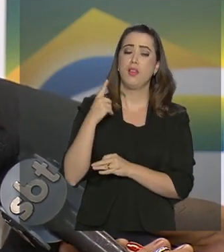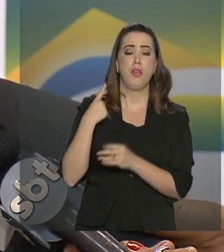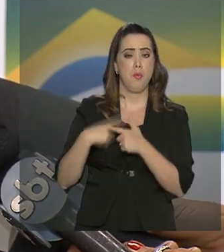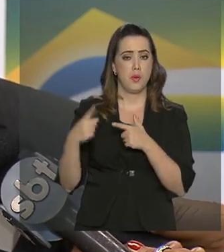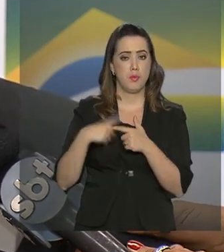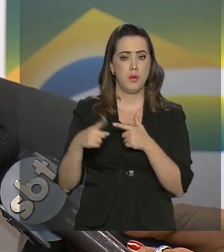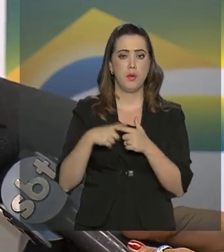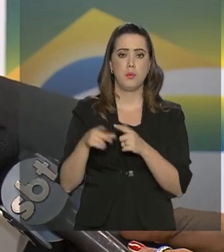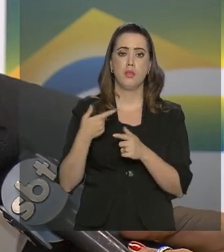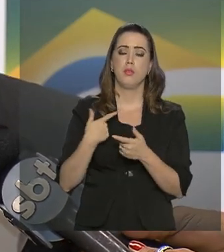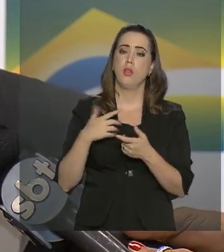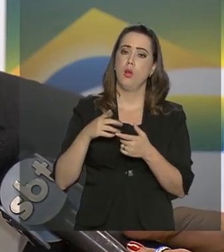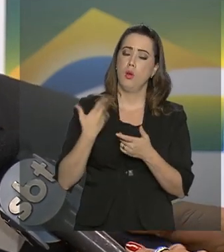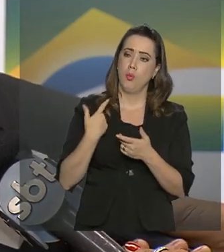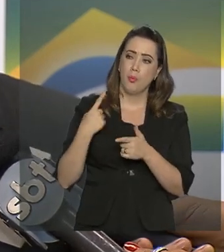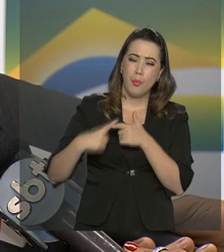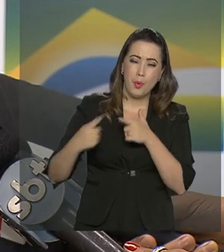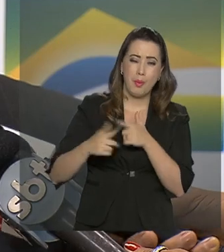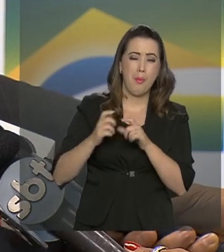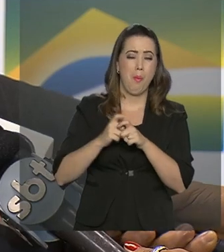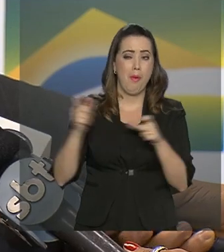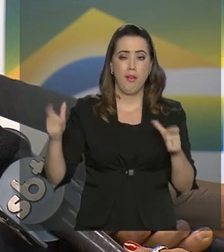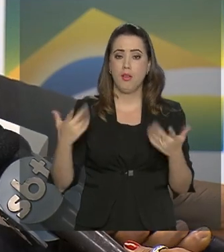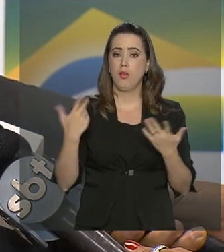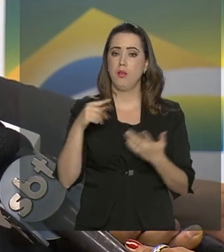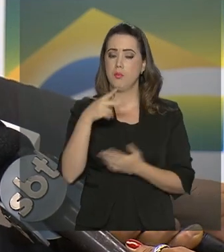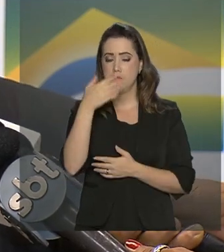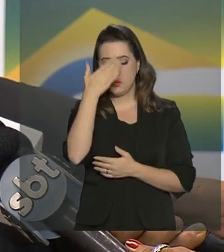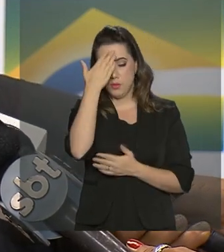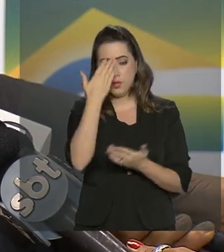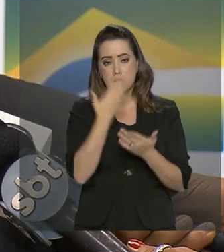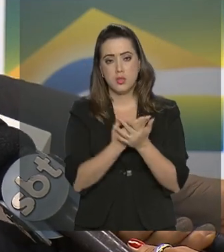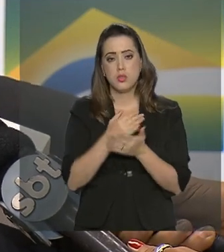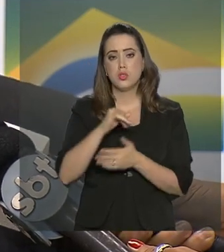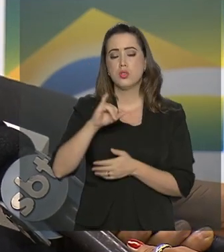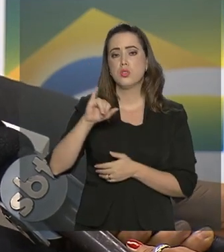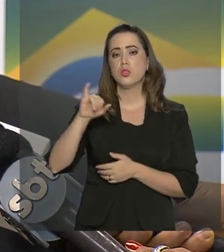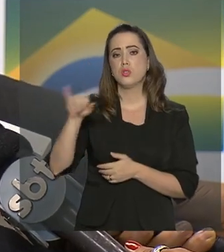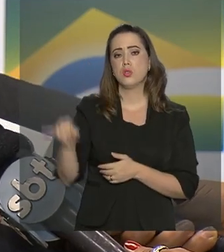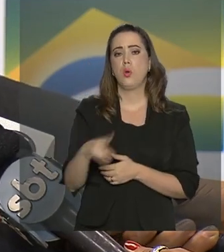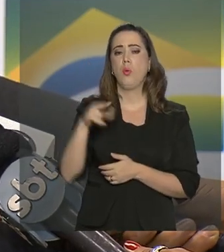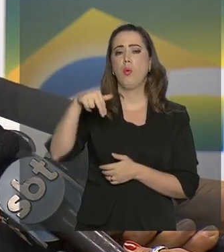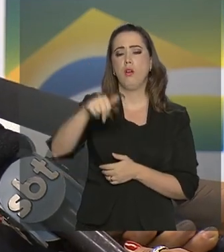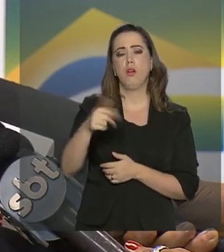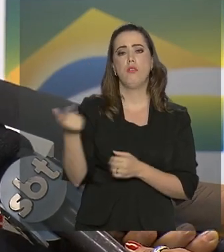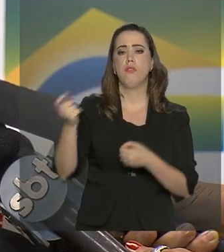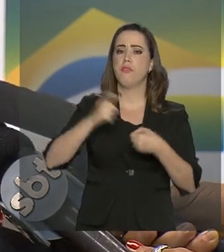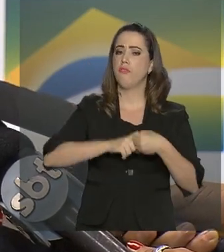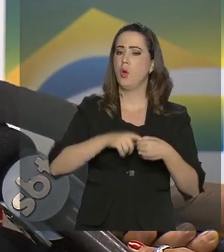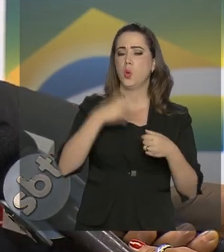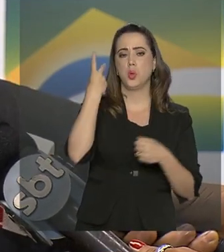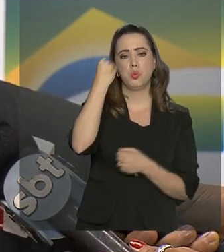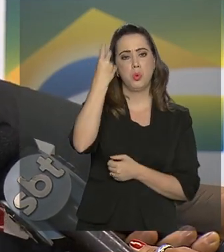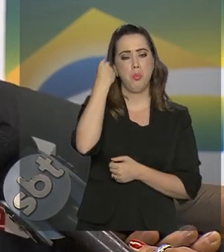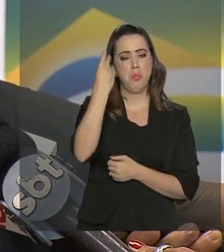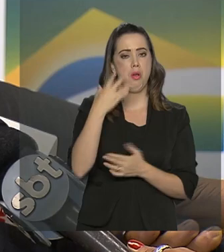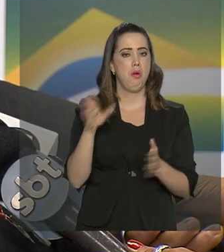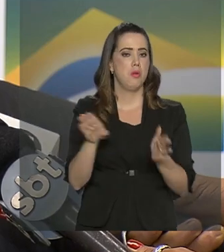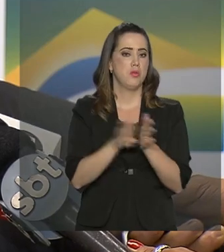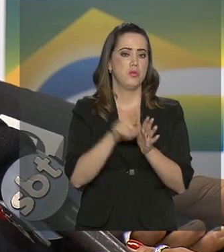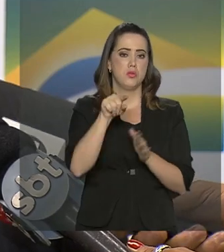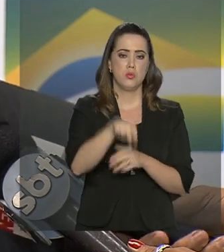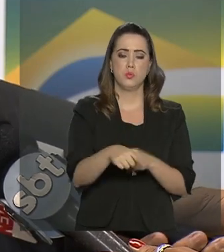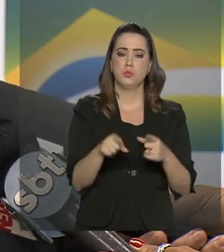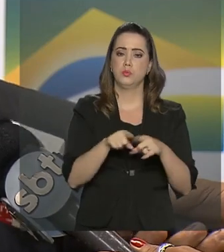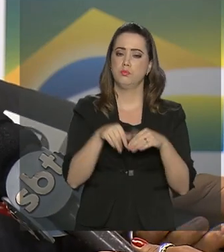a pressão seria maior. Eu acho que o Guaidó vai voltar em Colme, tranquilo, vai desembarcar lá no aeroporto, lá